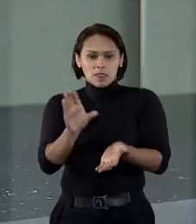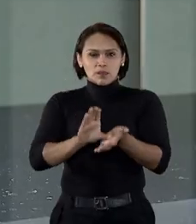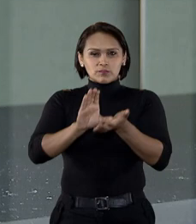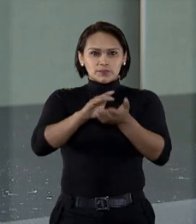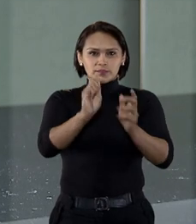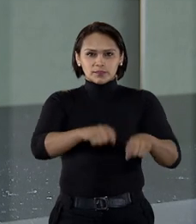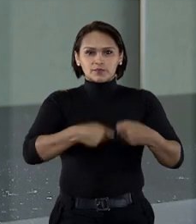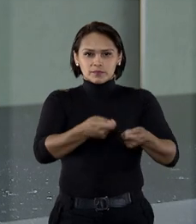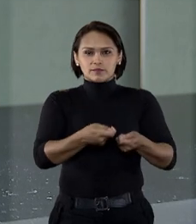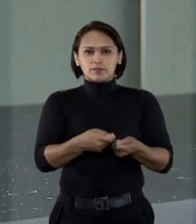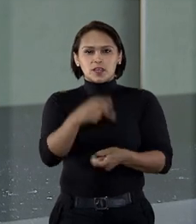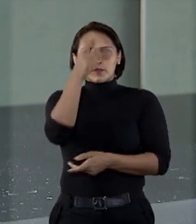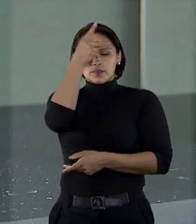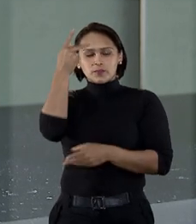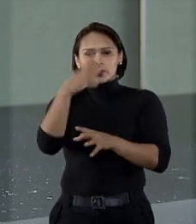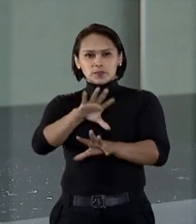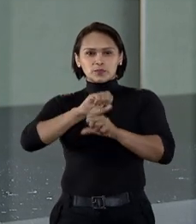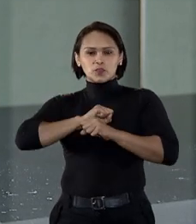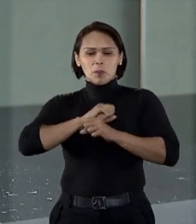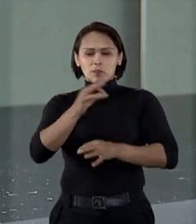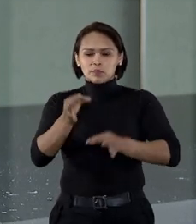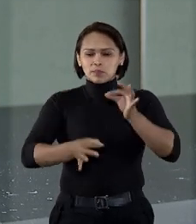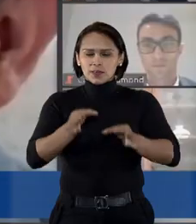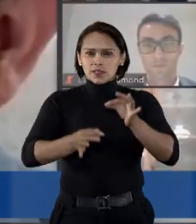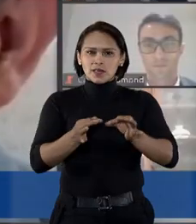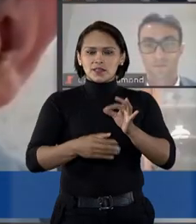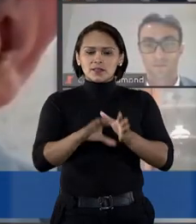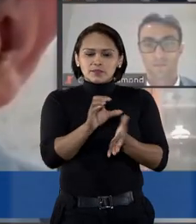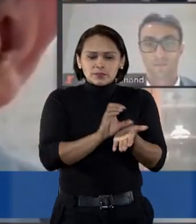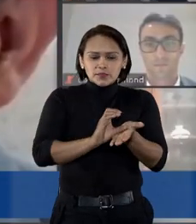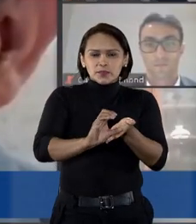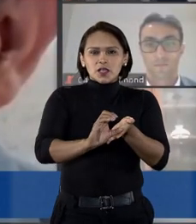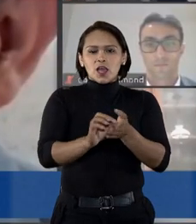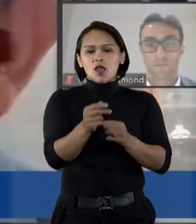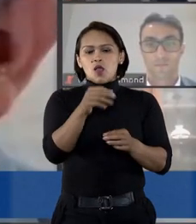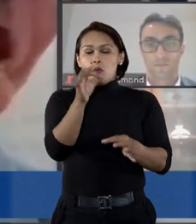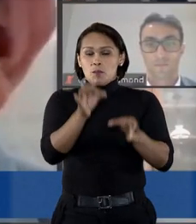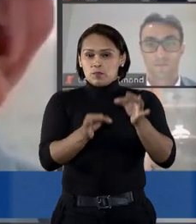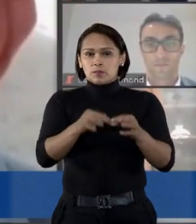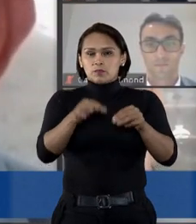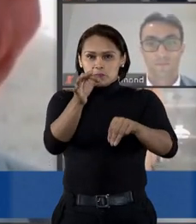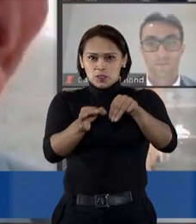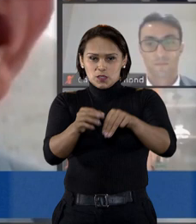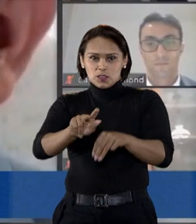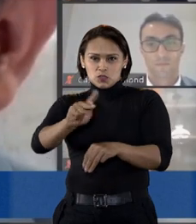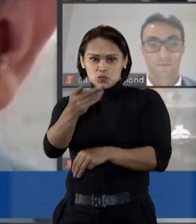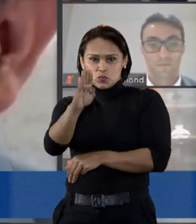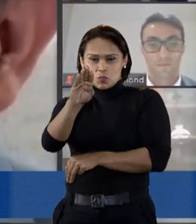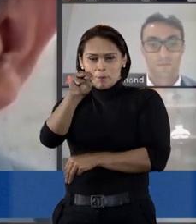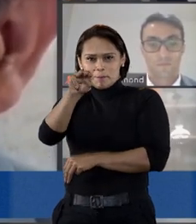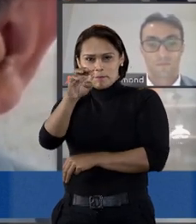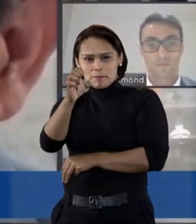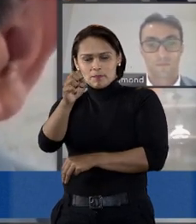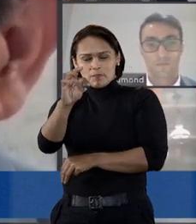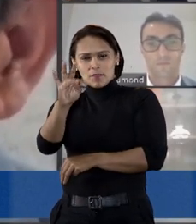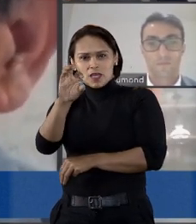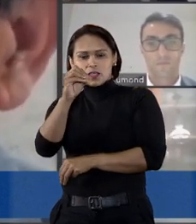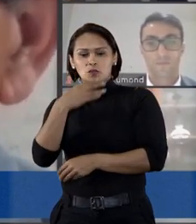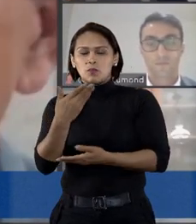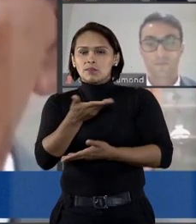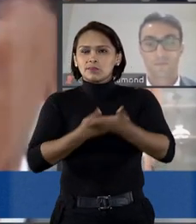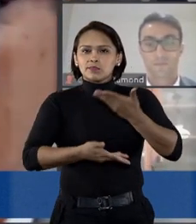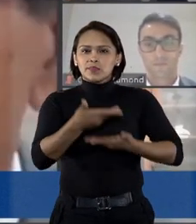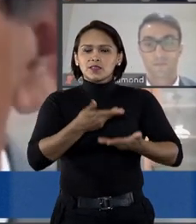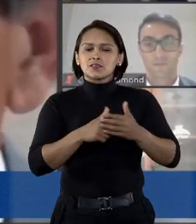Código de Defesa do Consumidor para o ordenamento jurídico brasileiro, o presidente do STJ, ministro Humberto Martins,